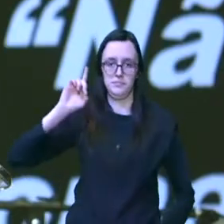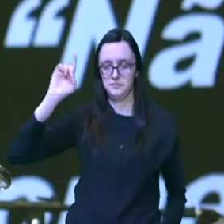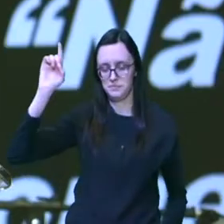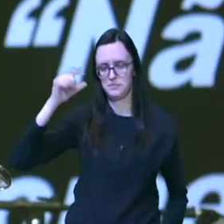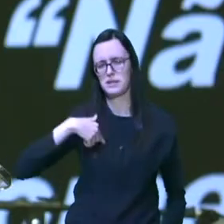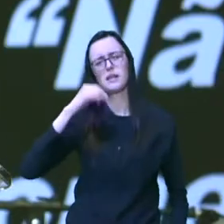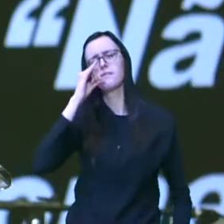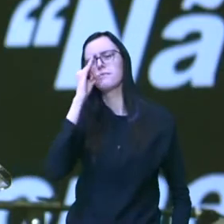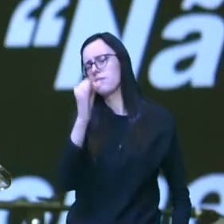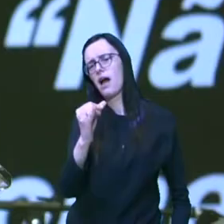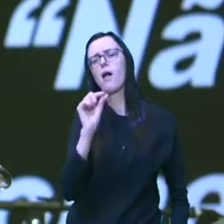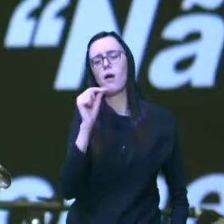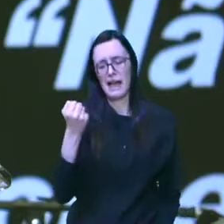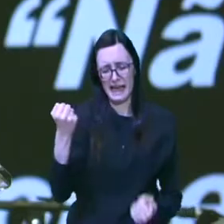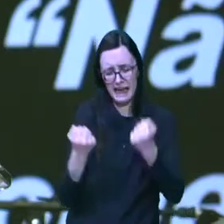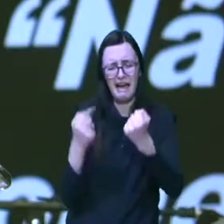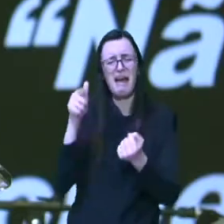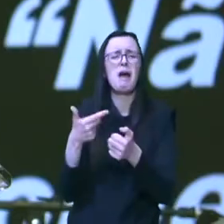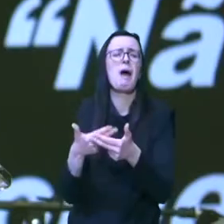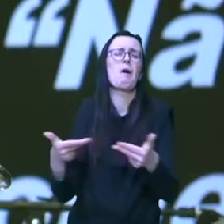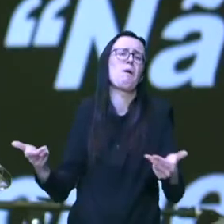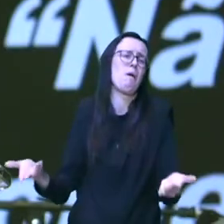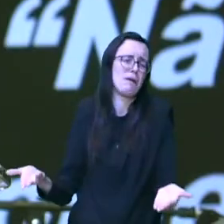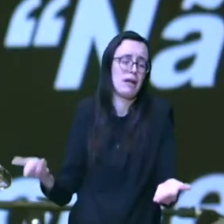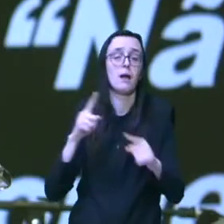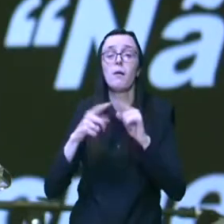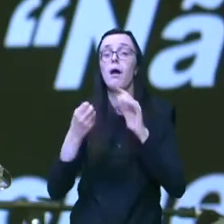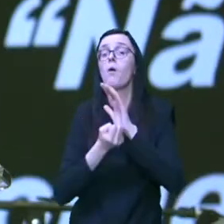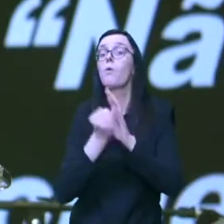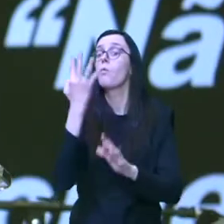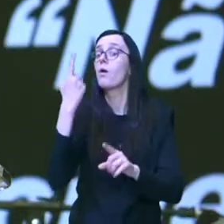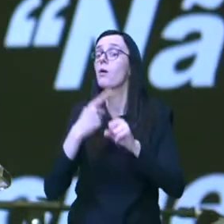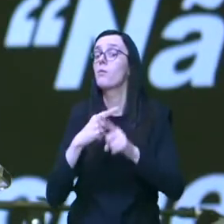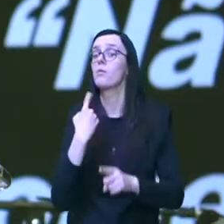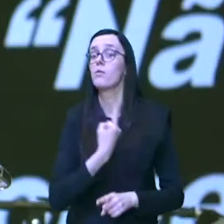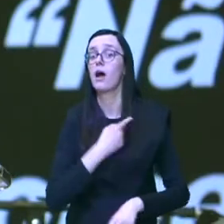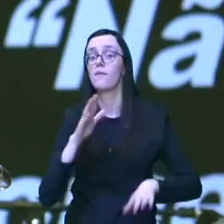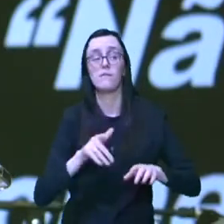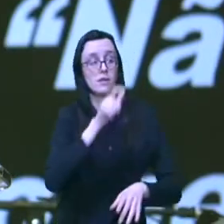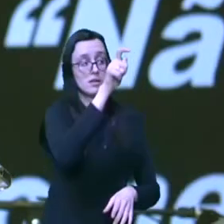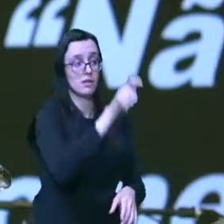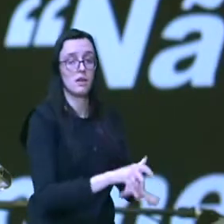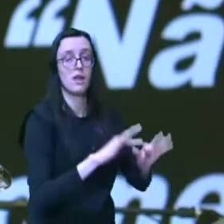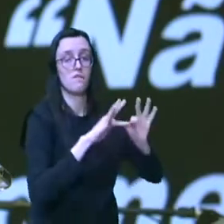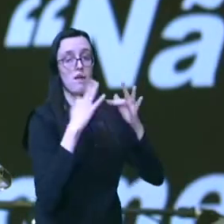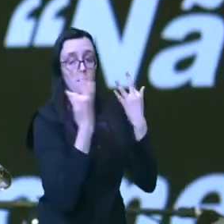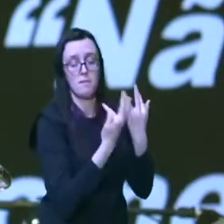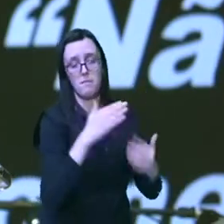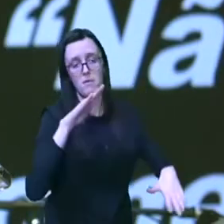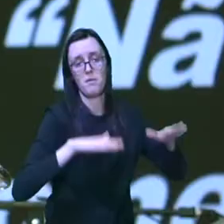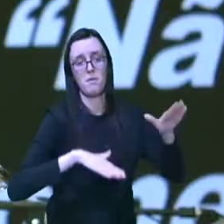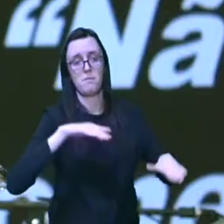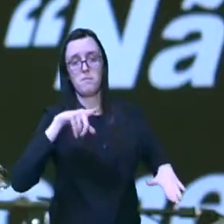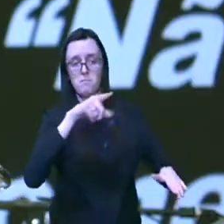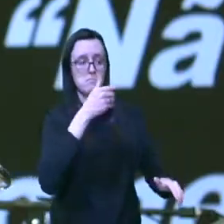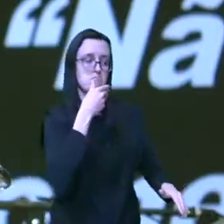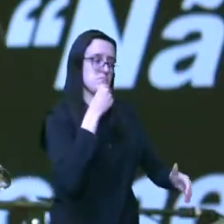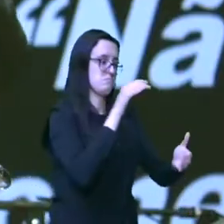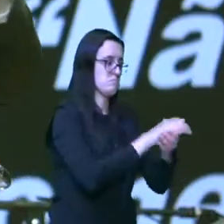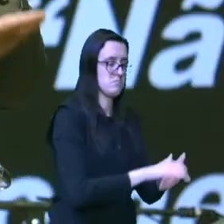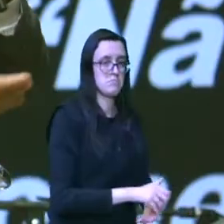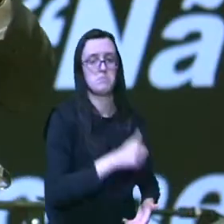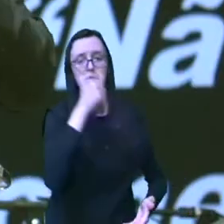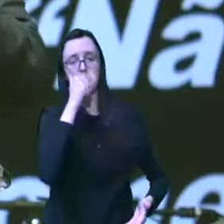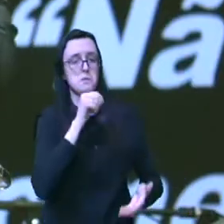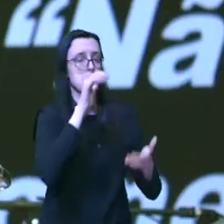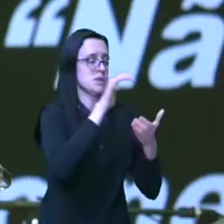eu estou falando este carro bem material mas quantas vezes nós fazemos isso com alguém da nossa família talvez com o seu esposo talvez com